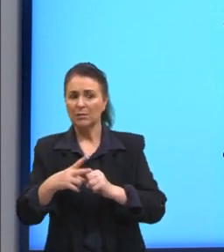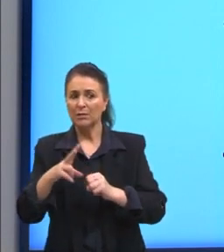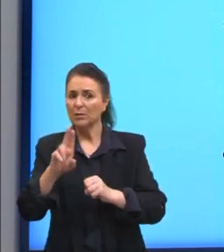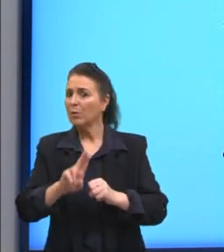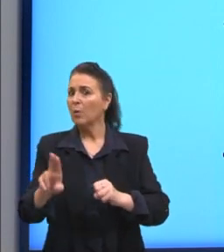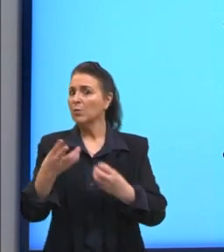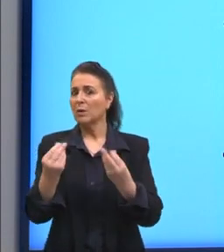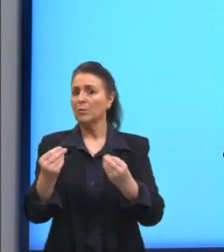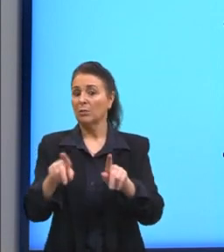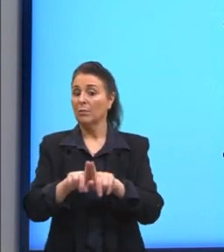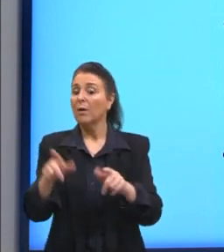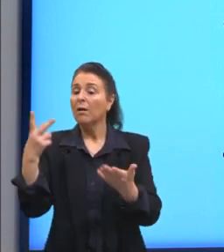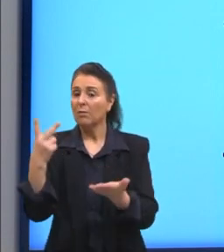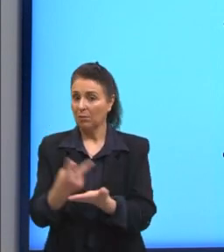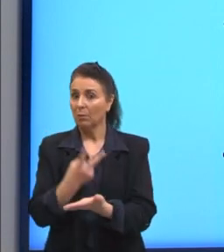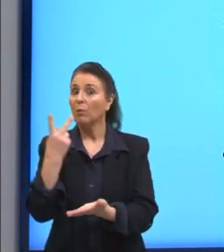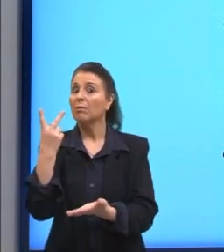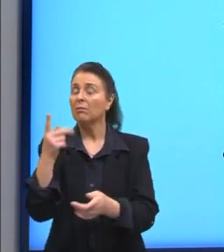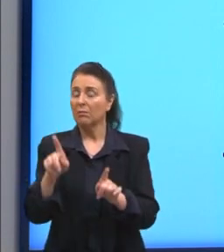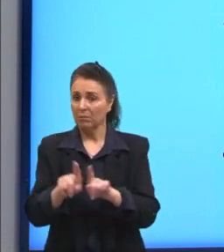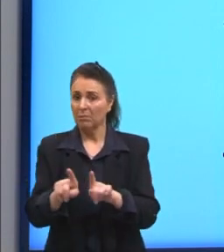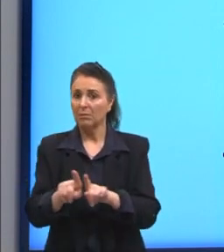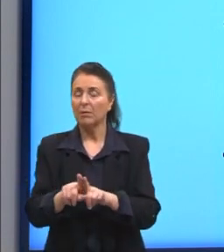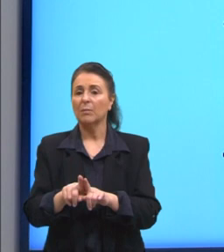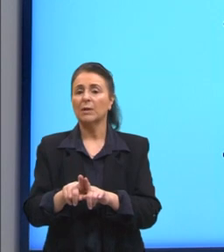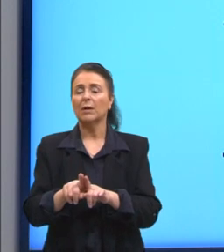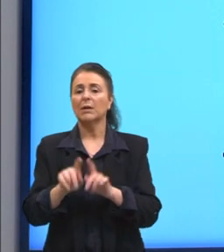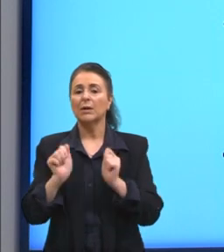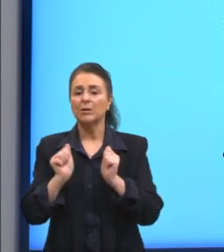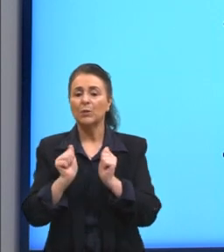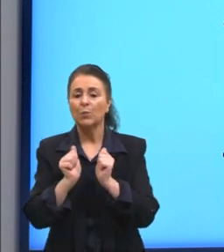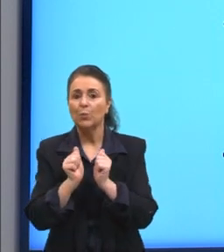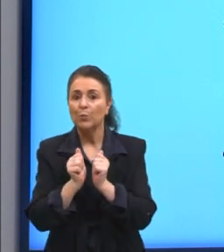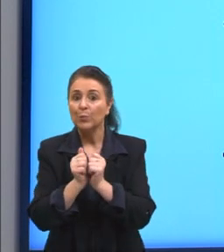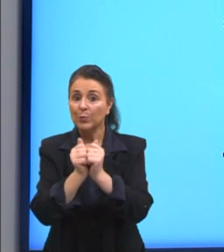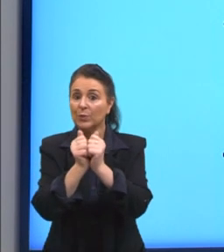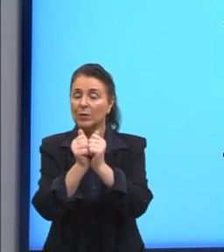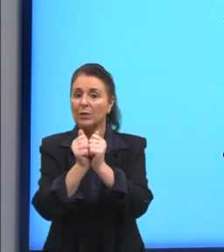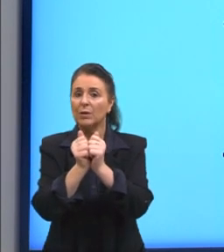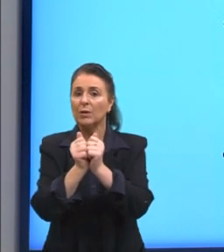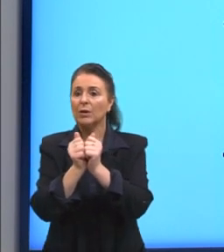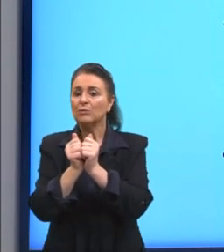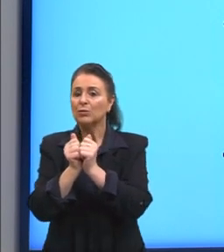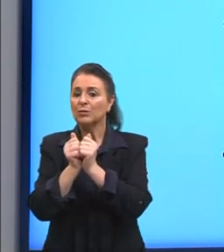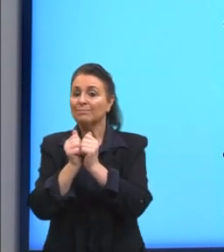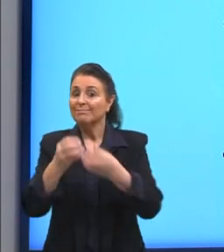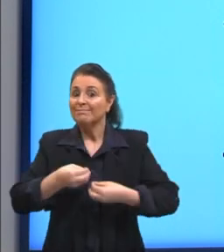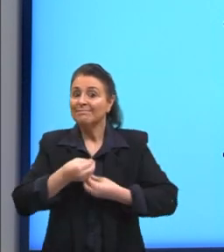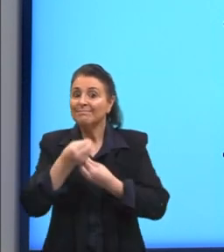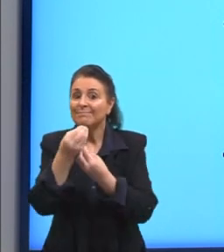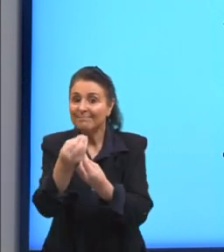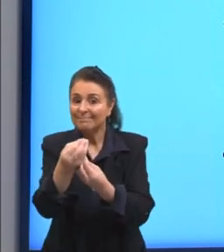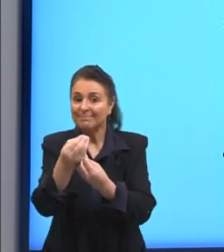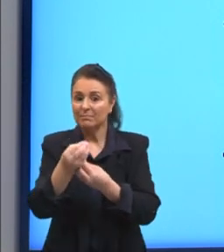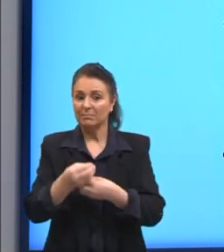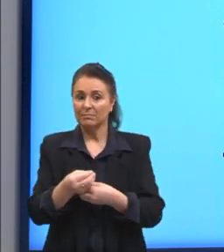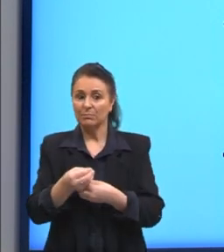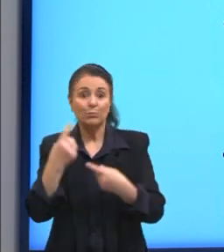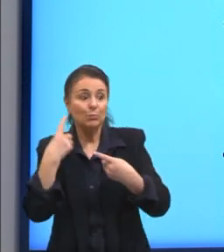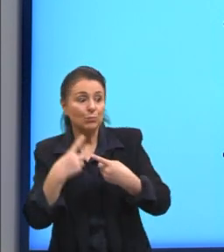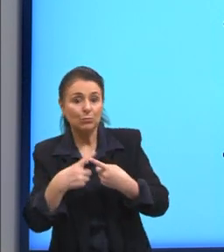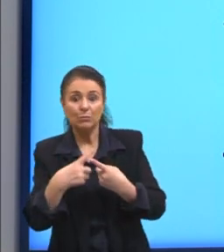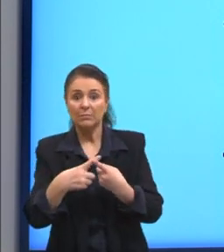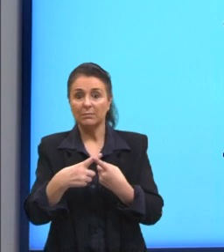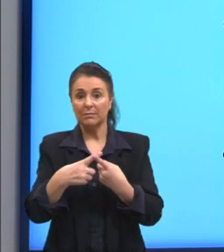acontecem também. Que são, por exemplo, de companhia, de concessão, de finalidade,